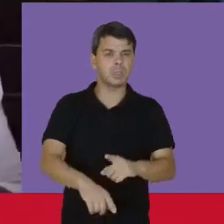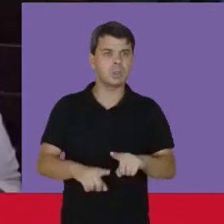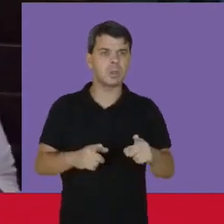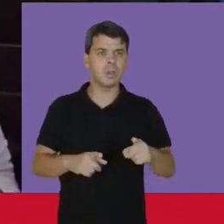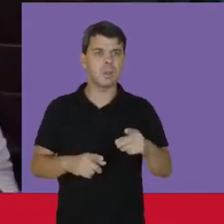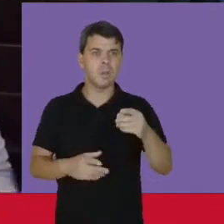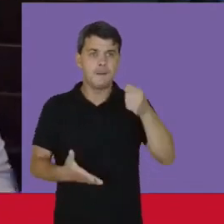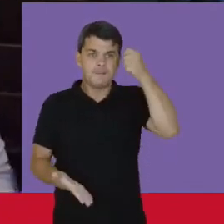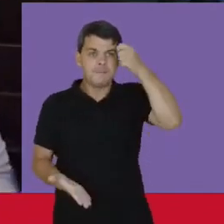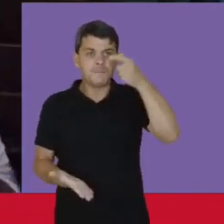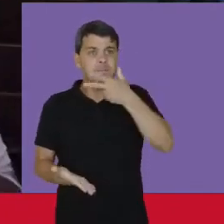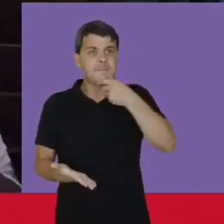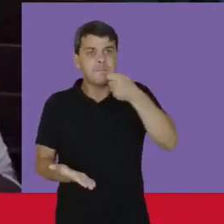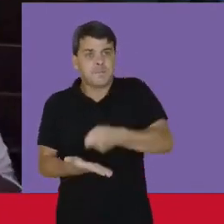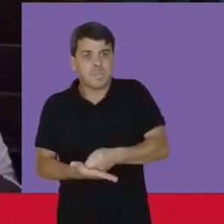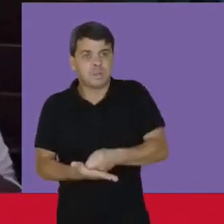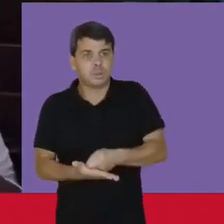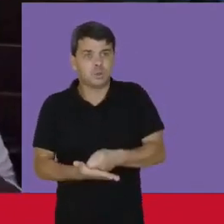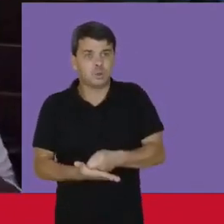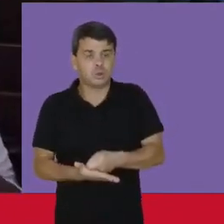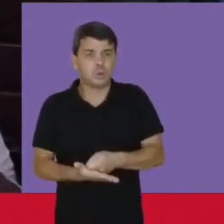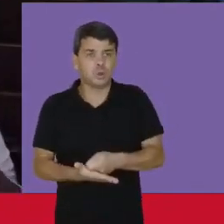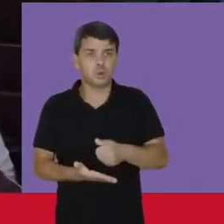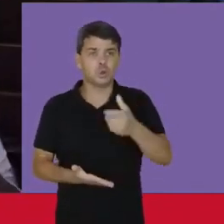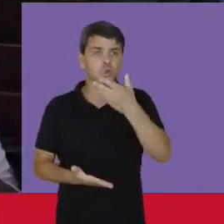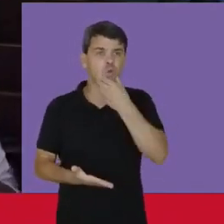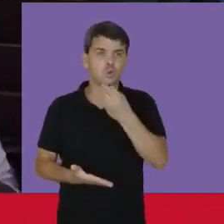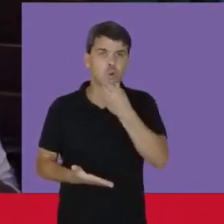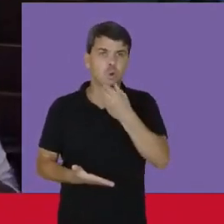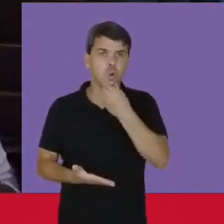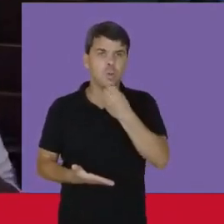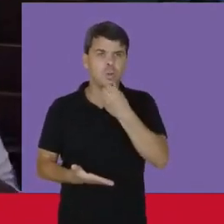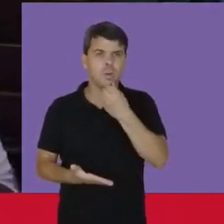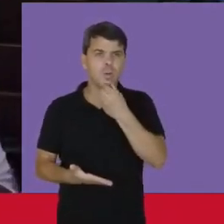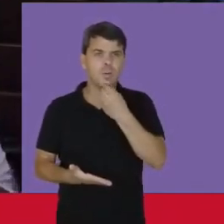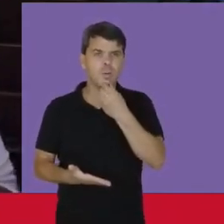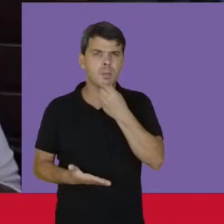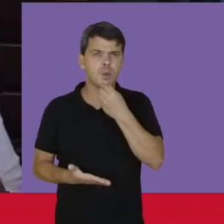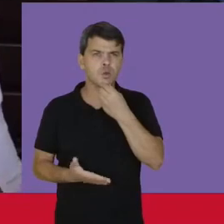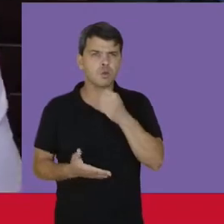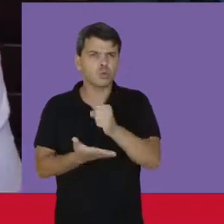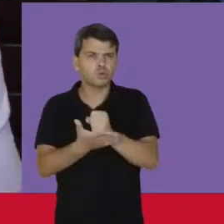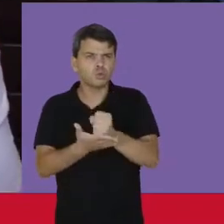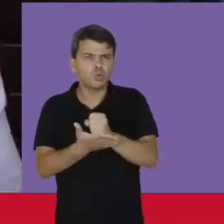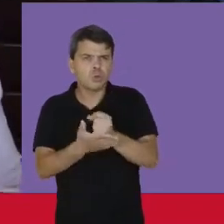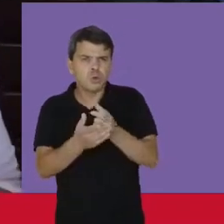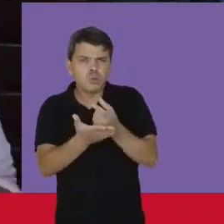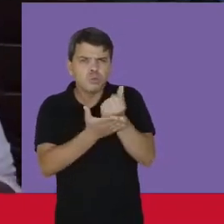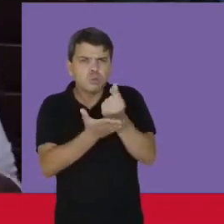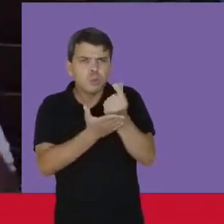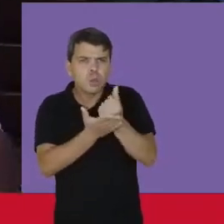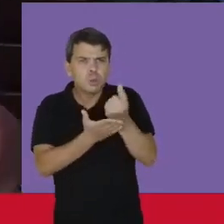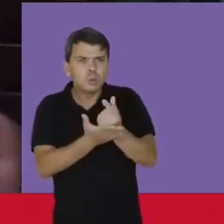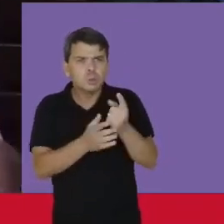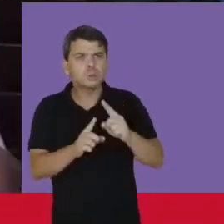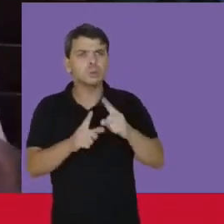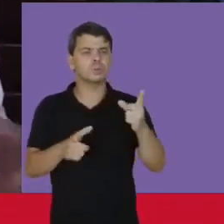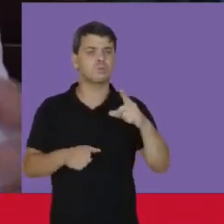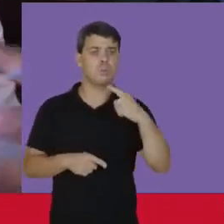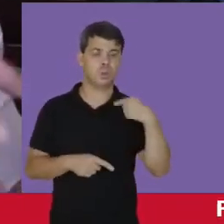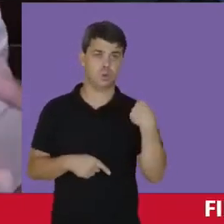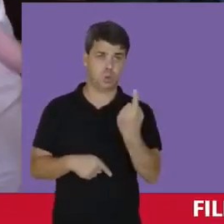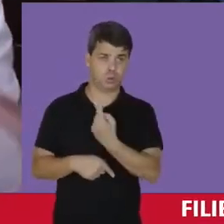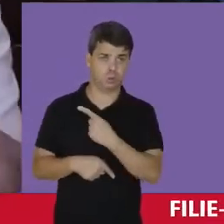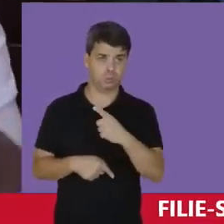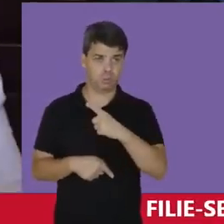Machista De homens Que tem O domínio financeiro E